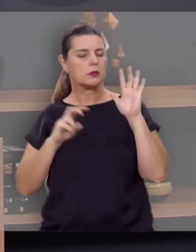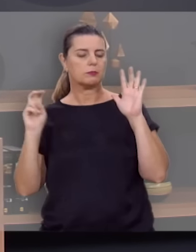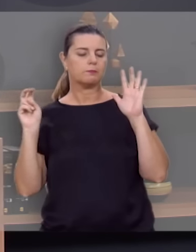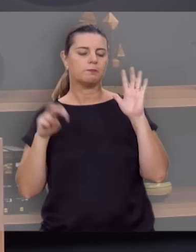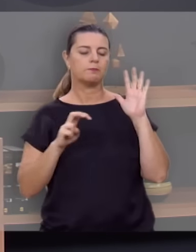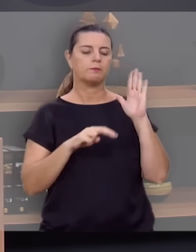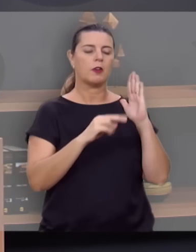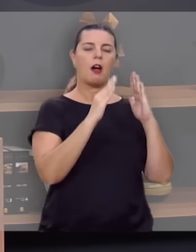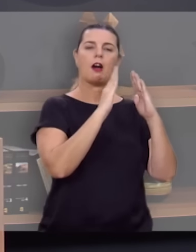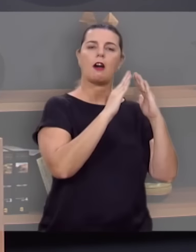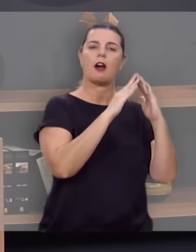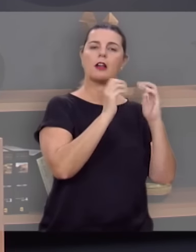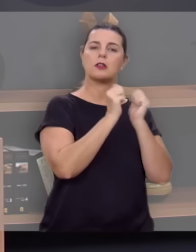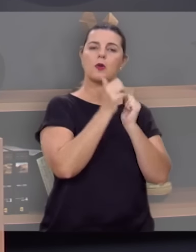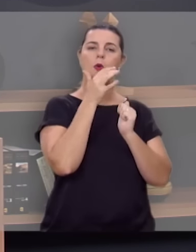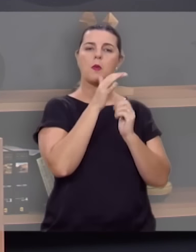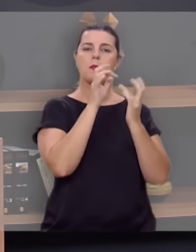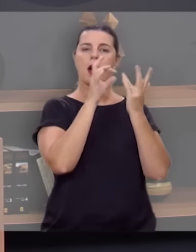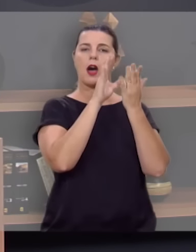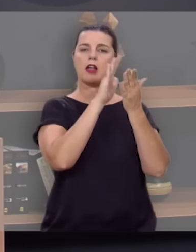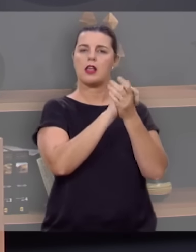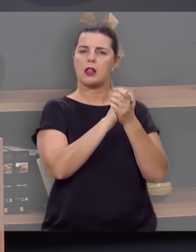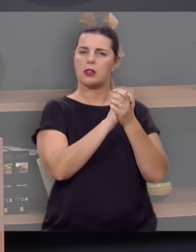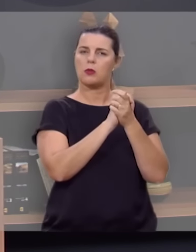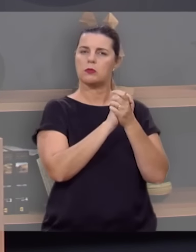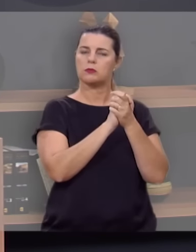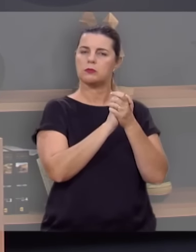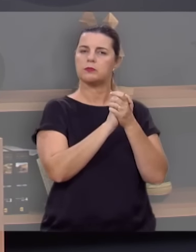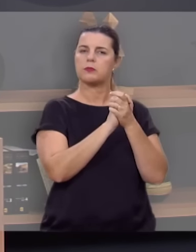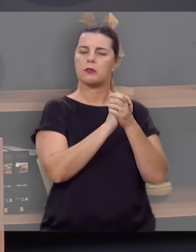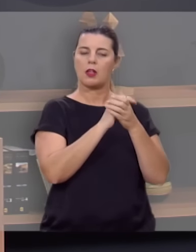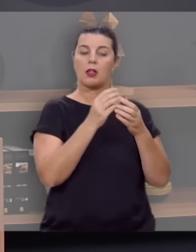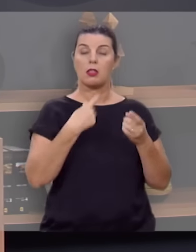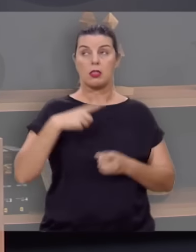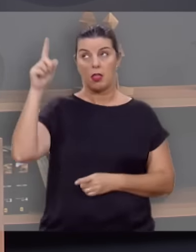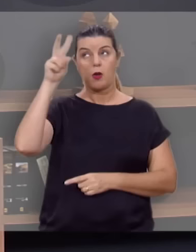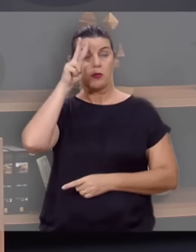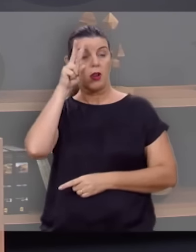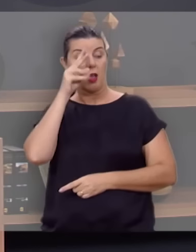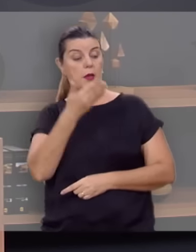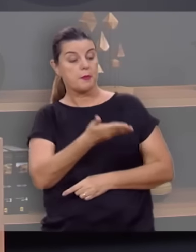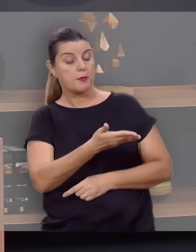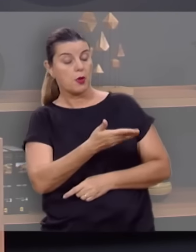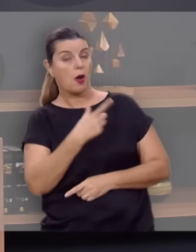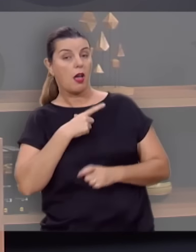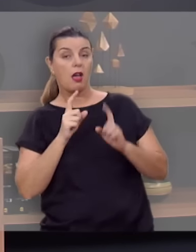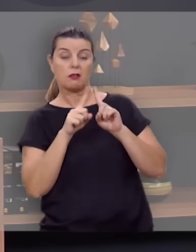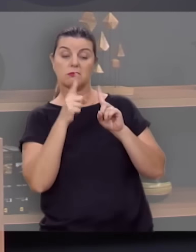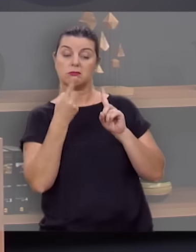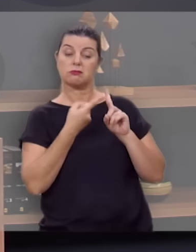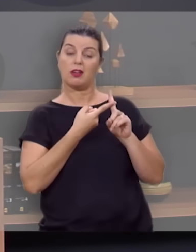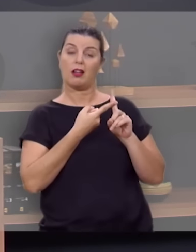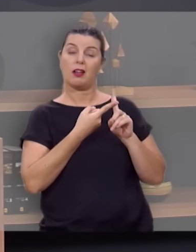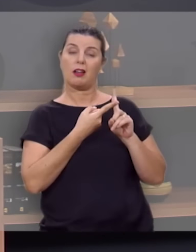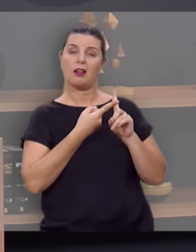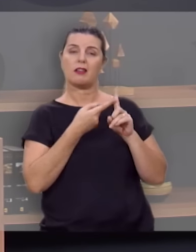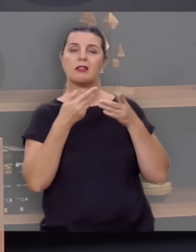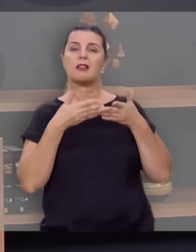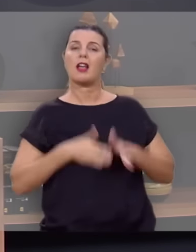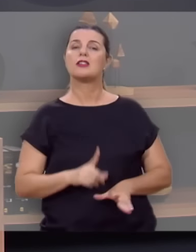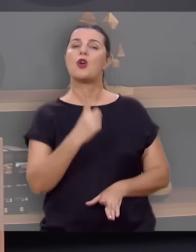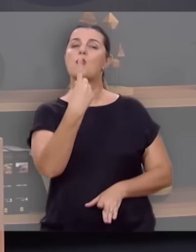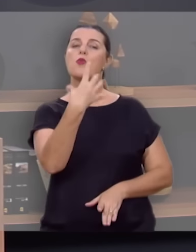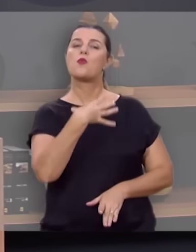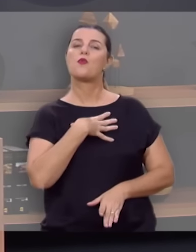E ela desceu para sua casa em Ramá com seu marido, coabitou com ele, Deus se lembrou dela, ela concebeu e